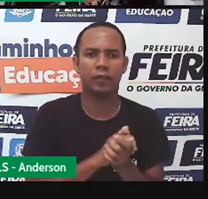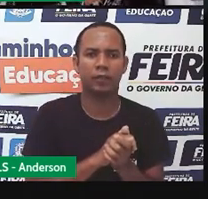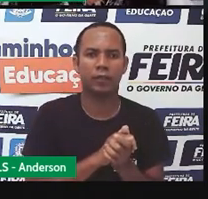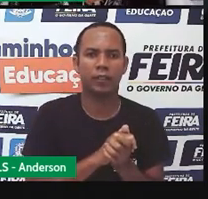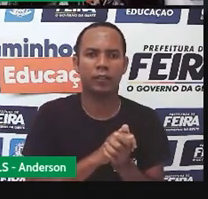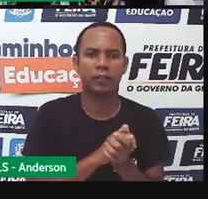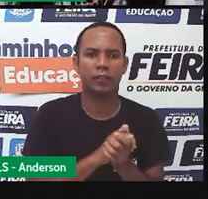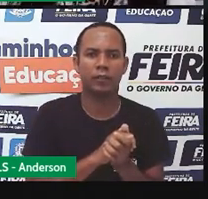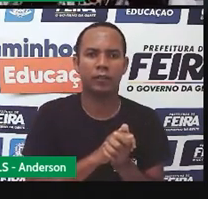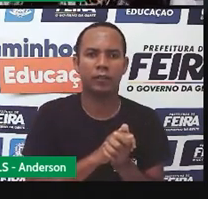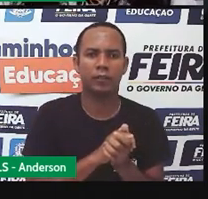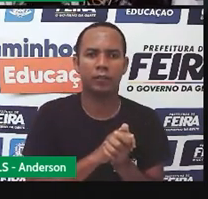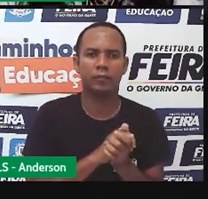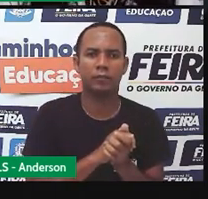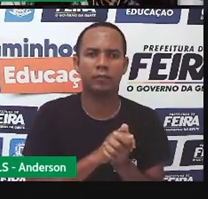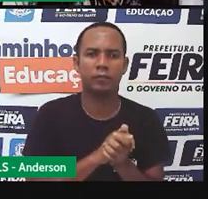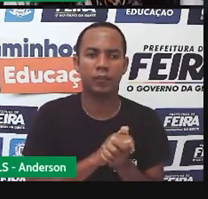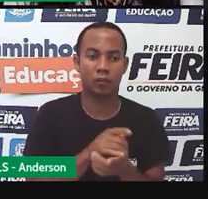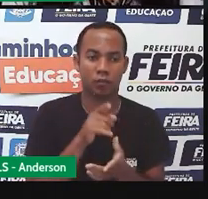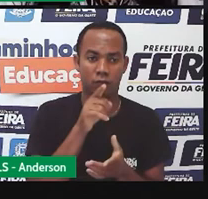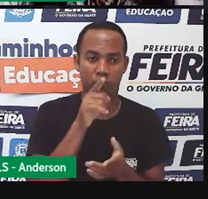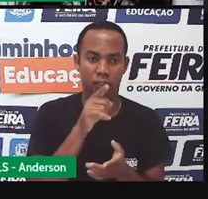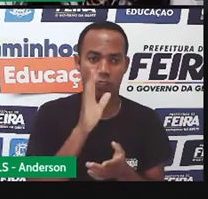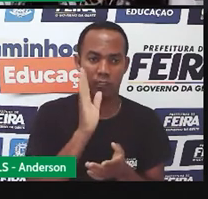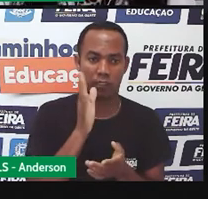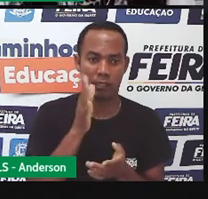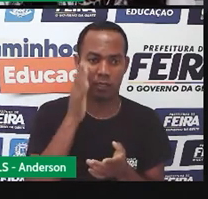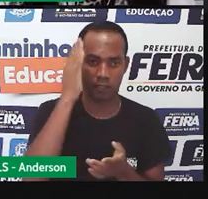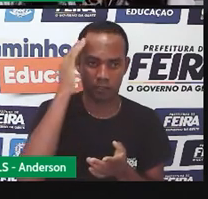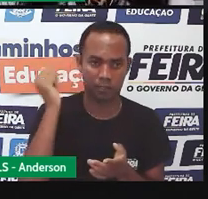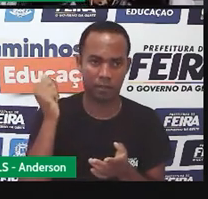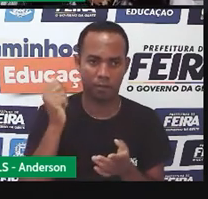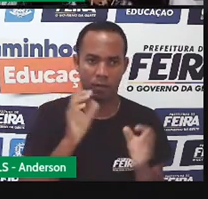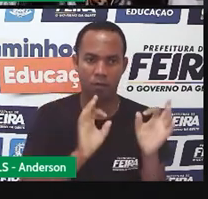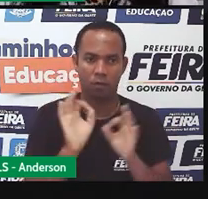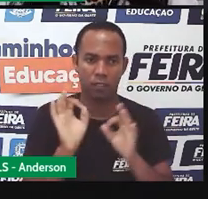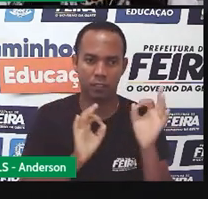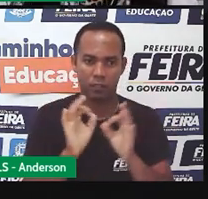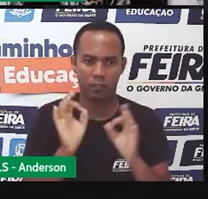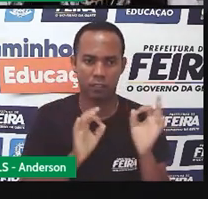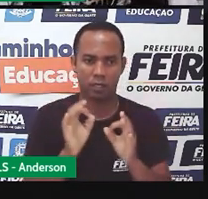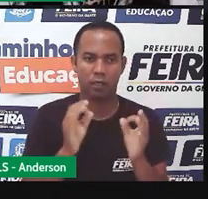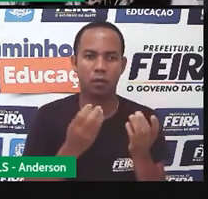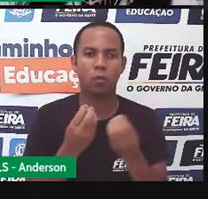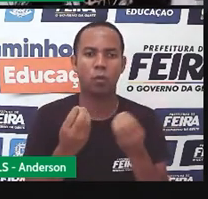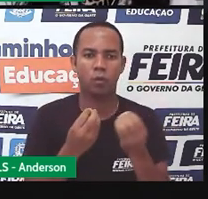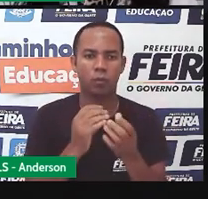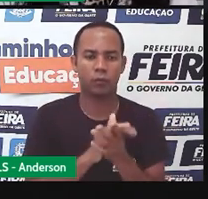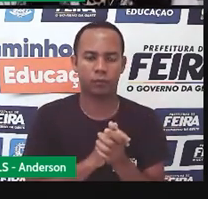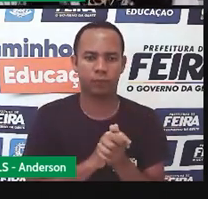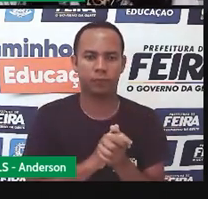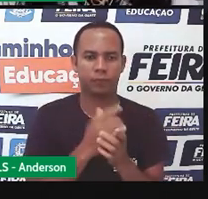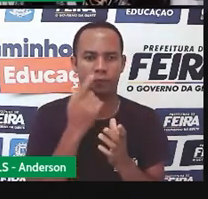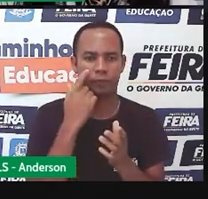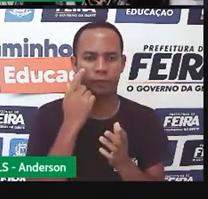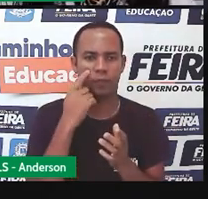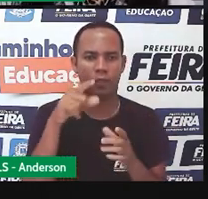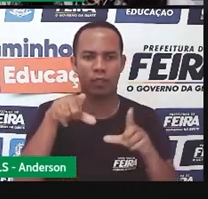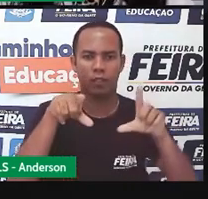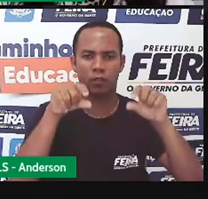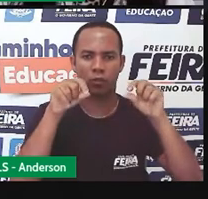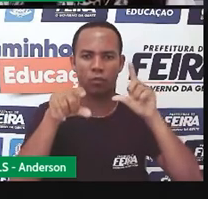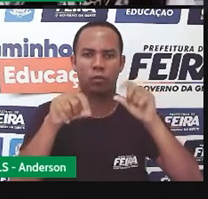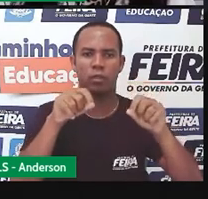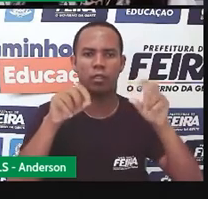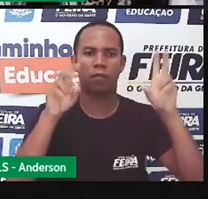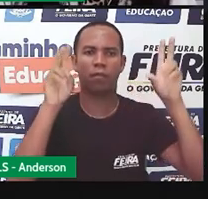Agora que já sabemos como organizar e escrever uma notícia, mãos à obra. Escolha um assunto